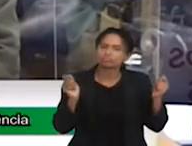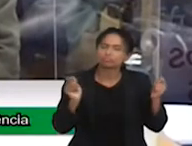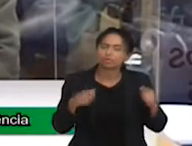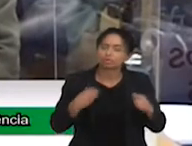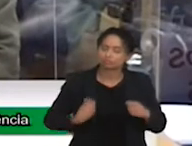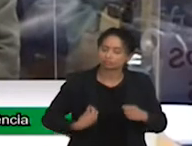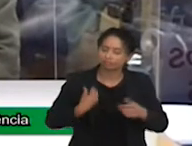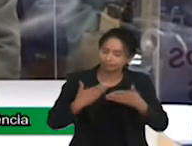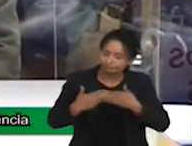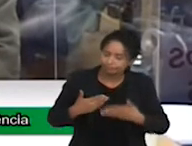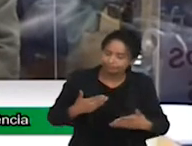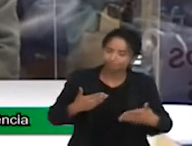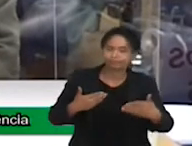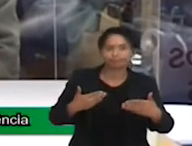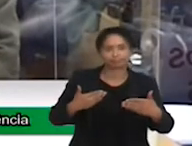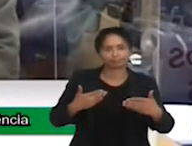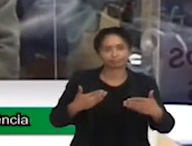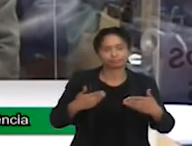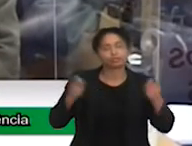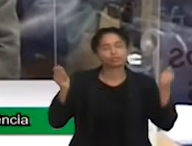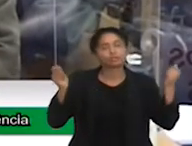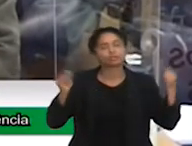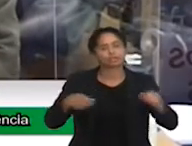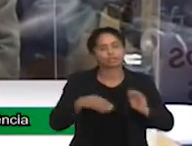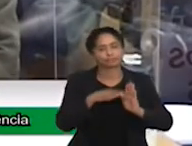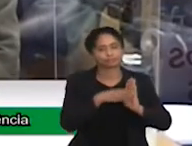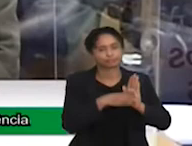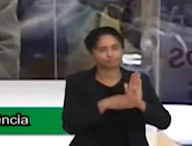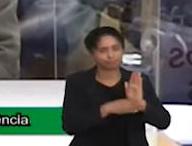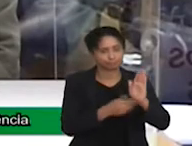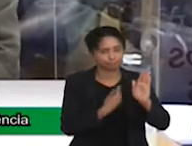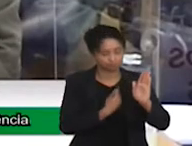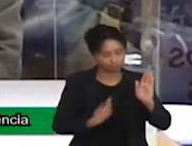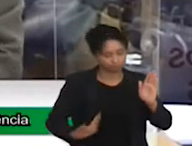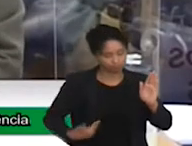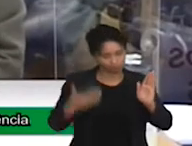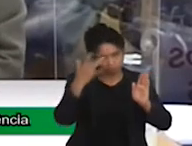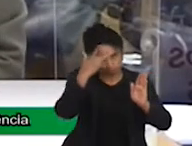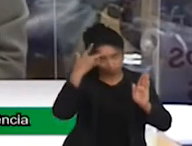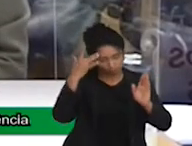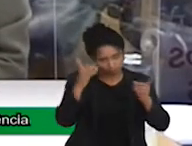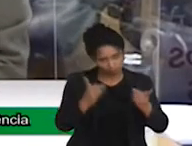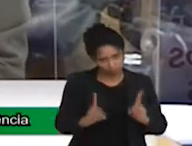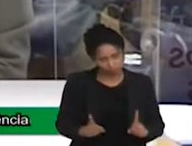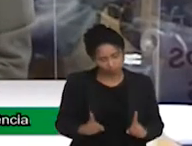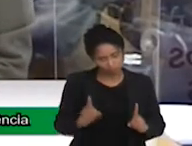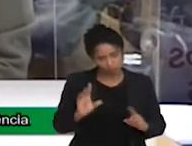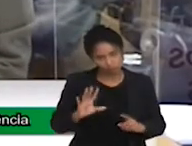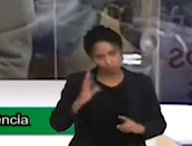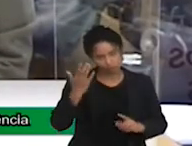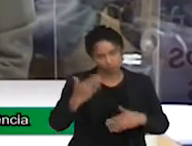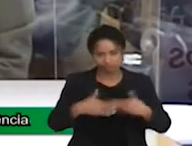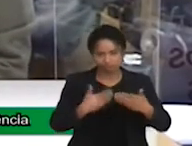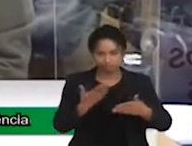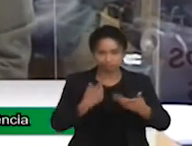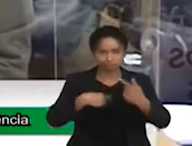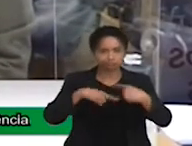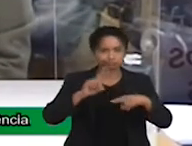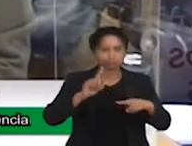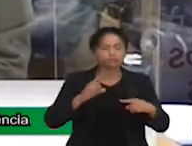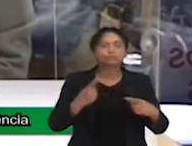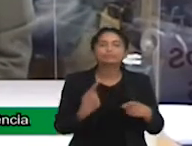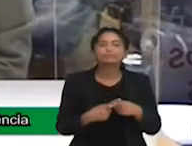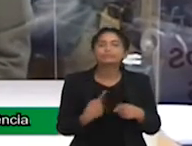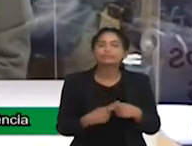fazer acontecer as políticas públicas da pessoa com deficiência. Porque a causa, a luta da